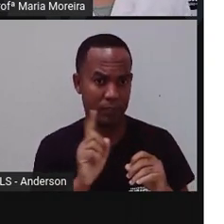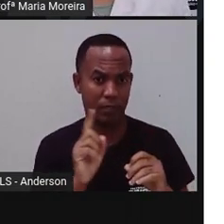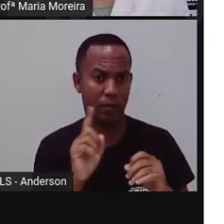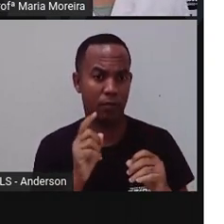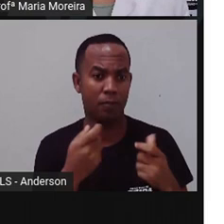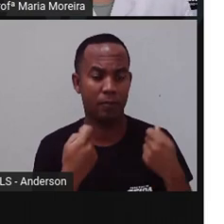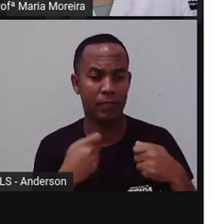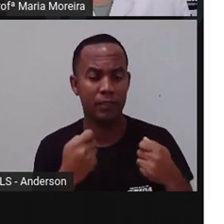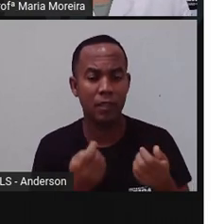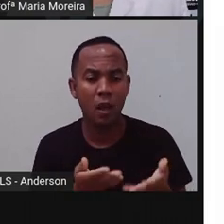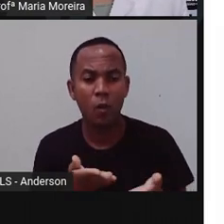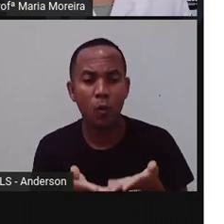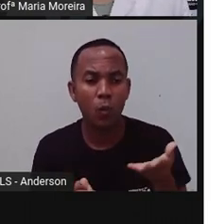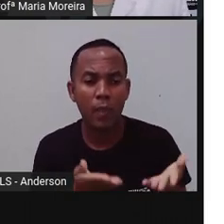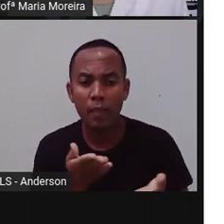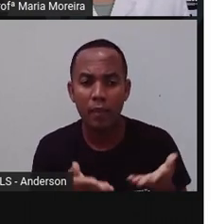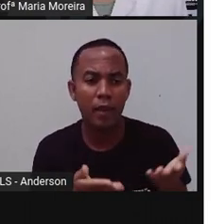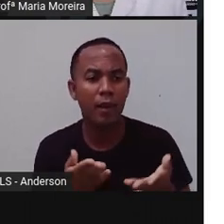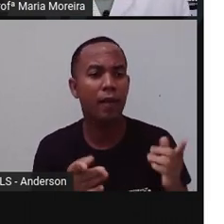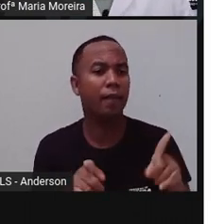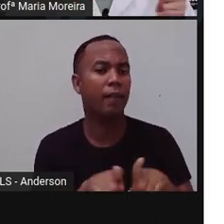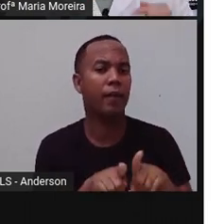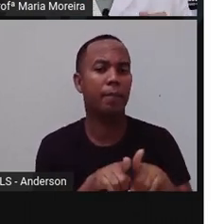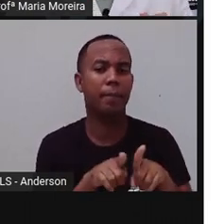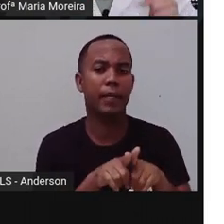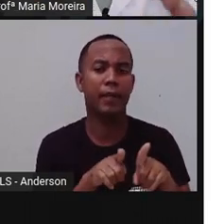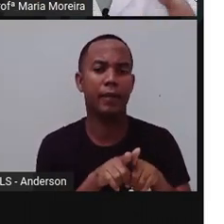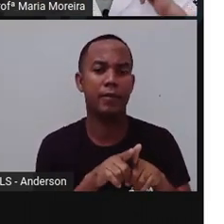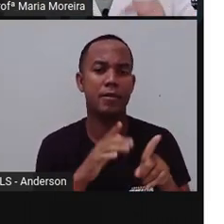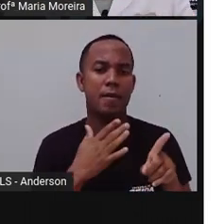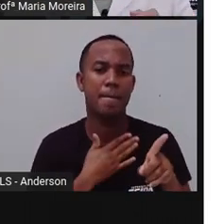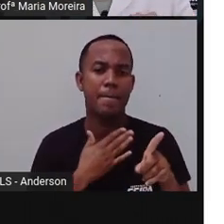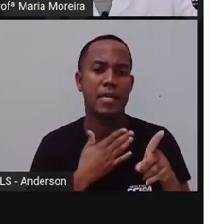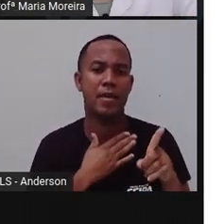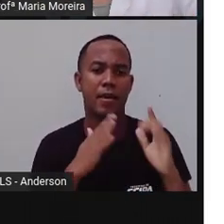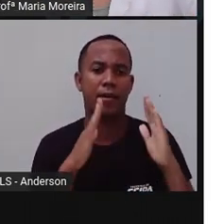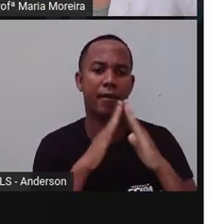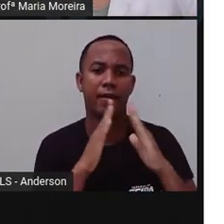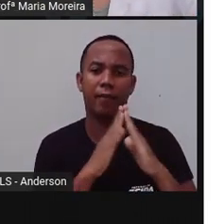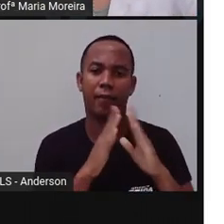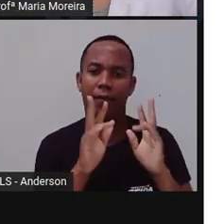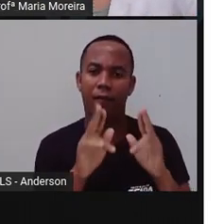cuidar da mesma forma que eu cuido de quê? Da minha casa.